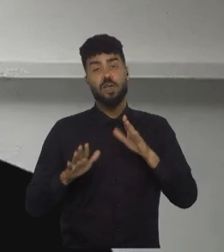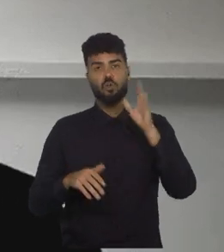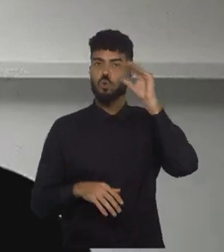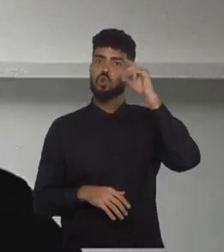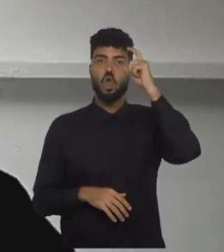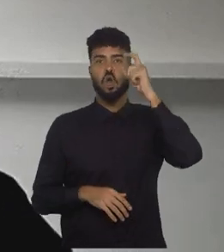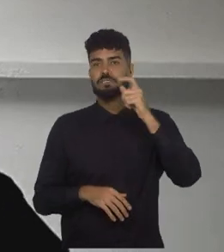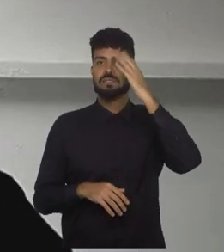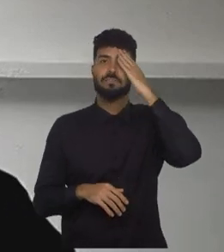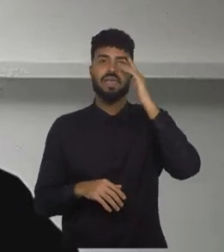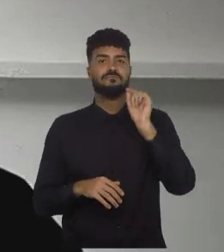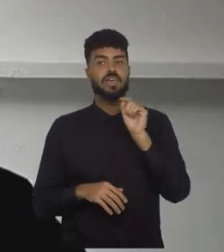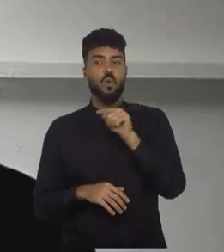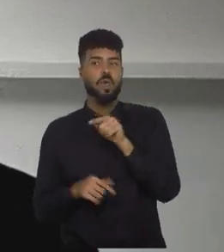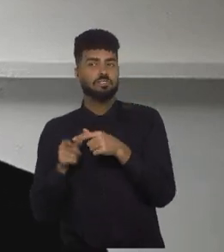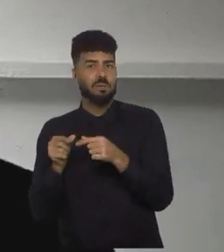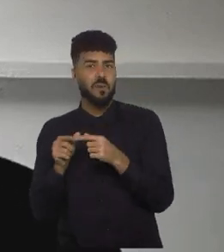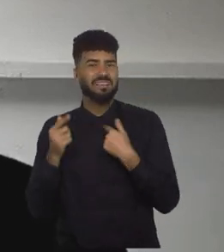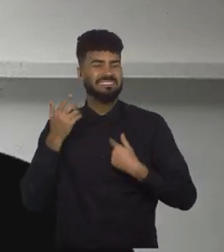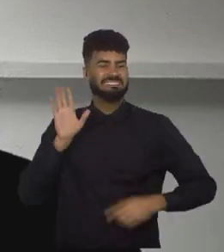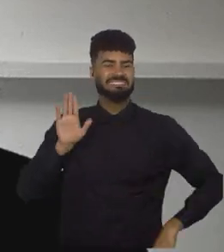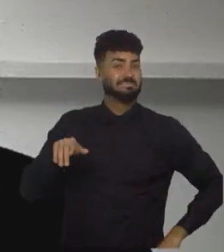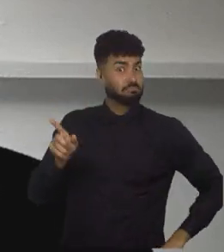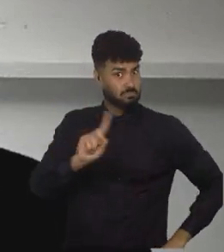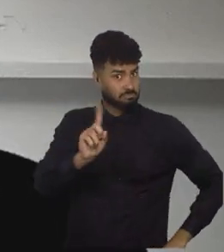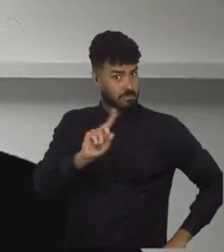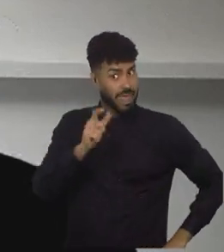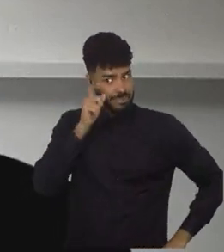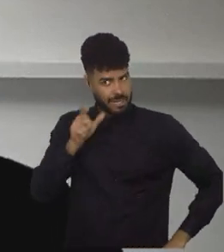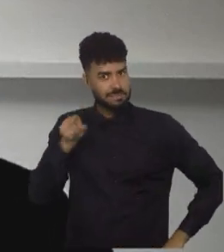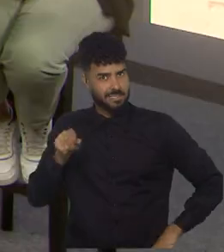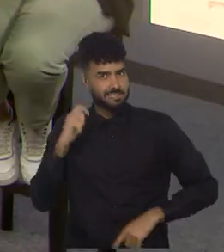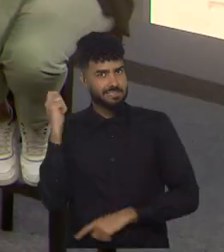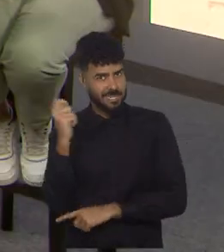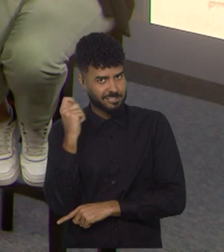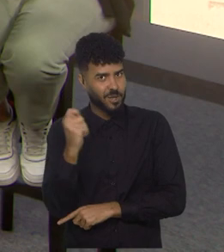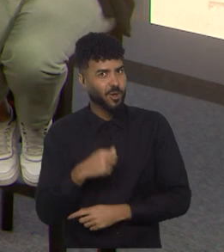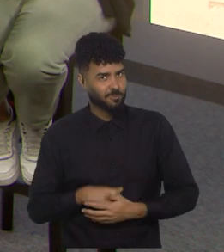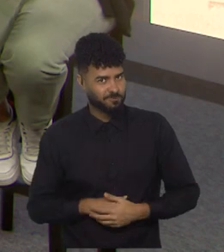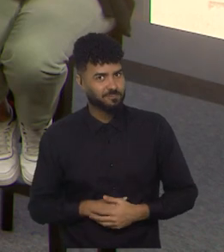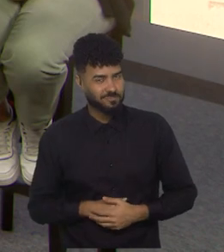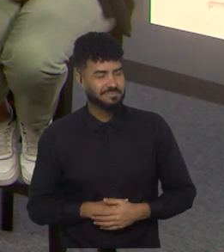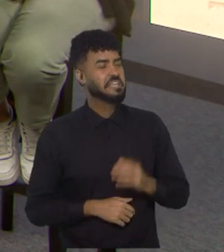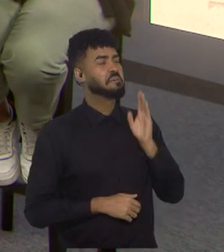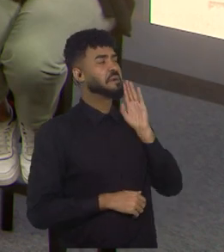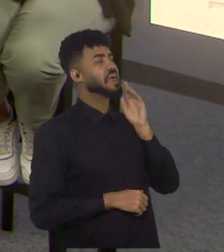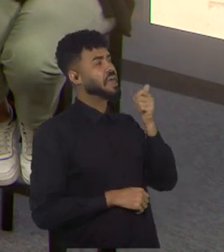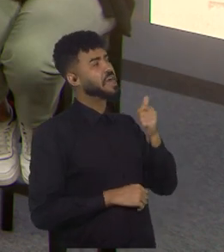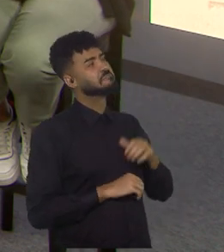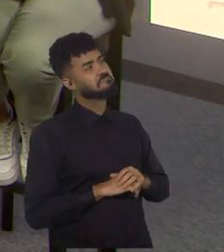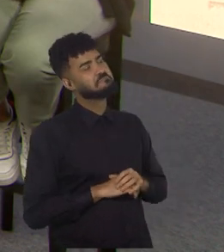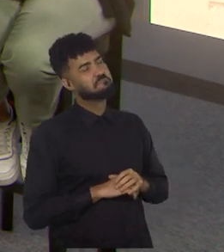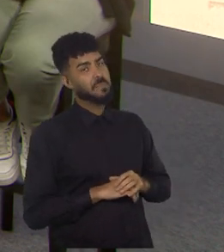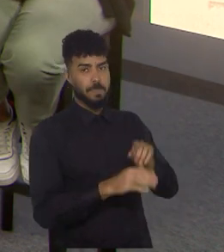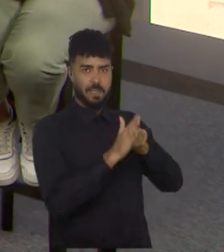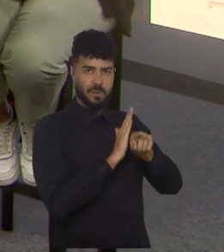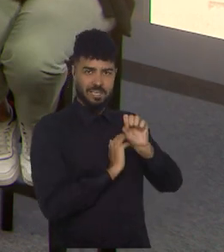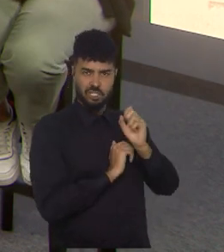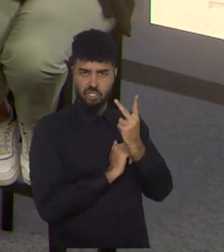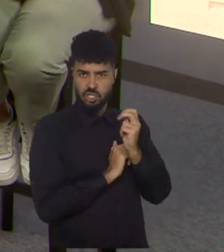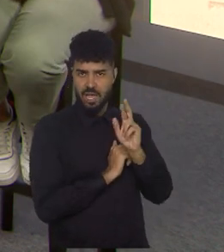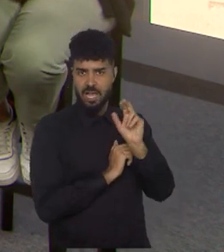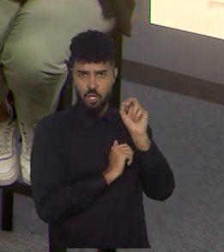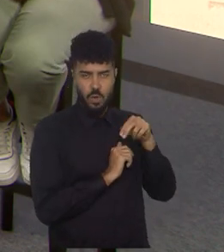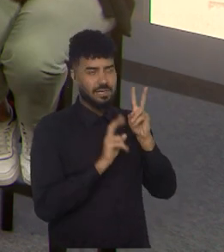de olho aberto com esse Japão, porque é uma seleção bem interessante. Bacana, bacana. Sharon, como a gente já tem feito em